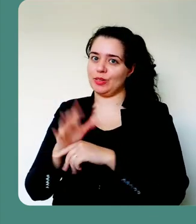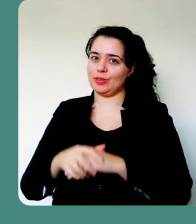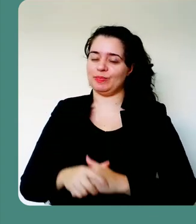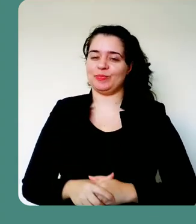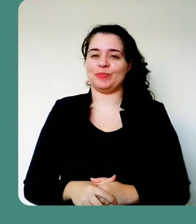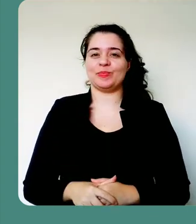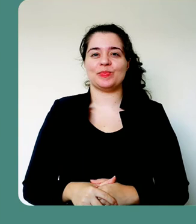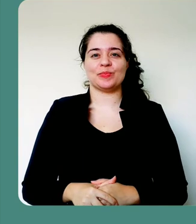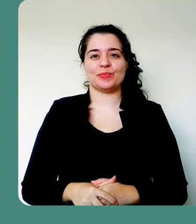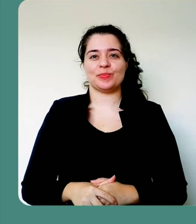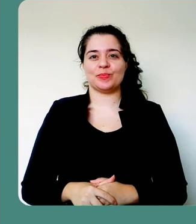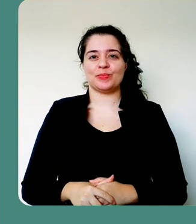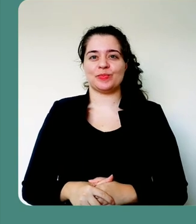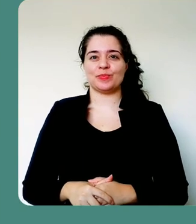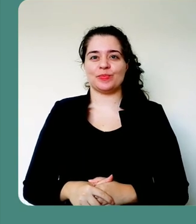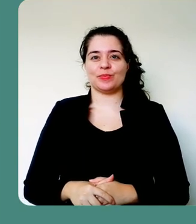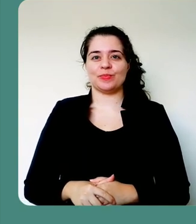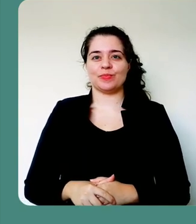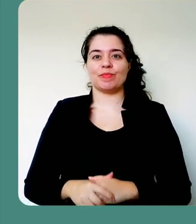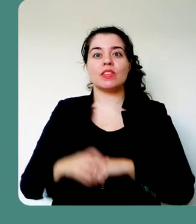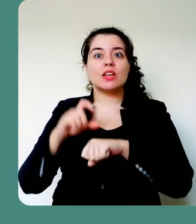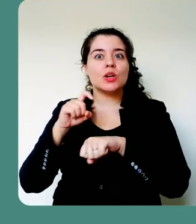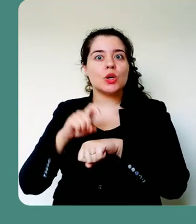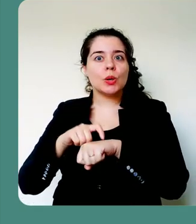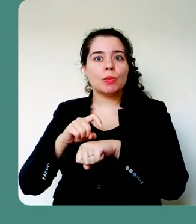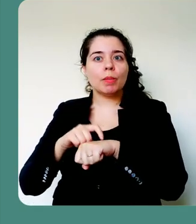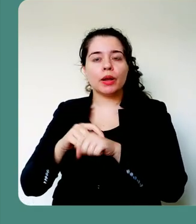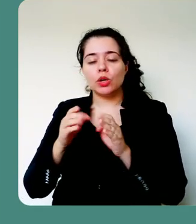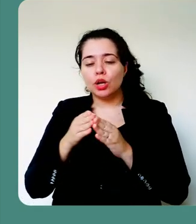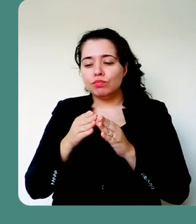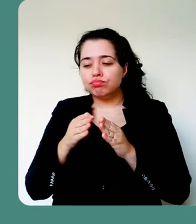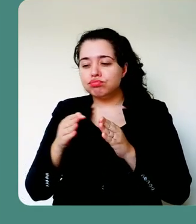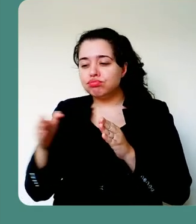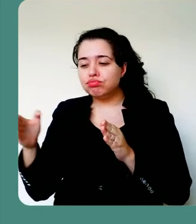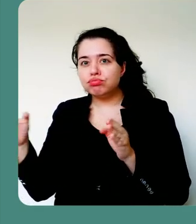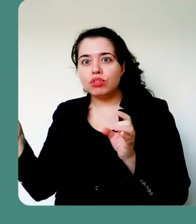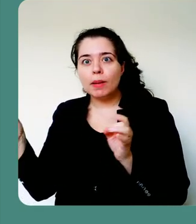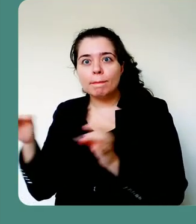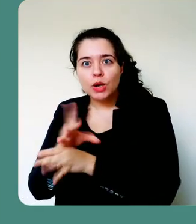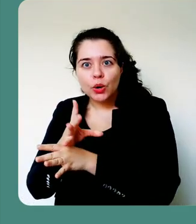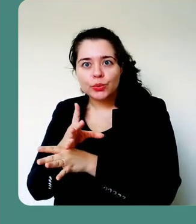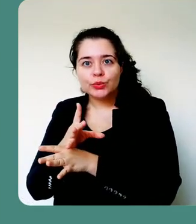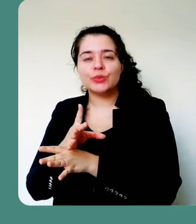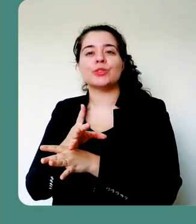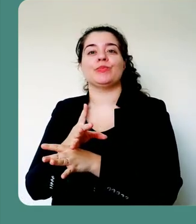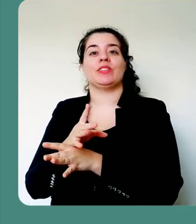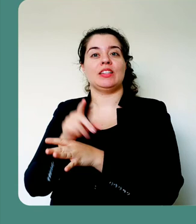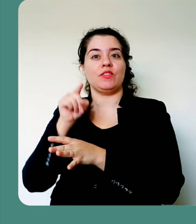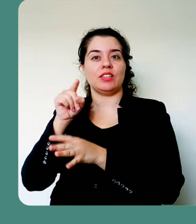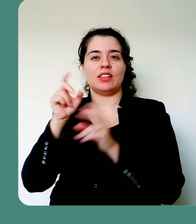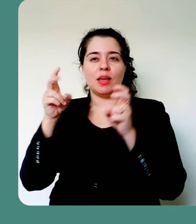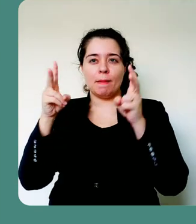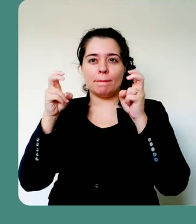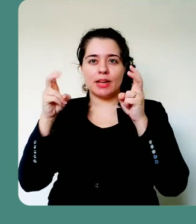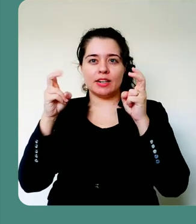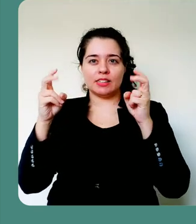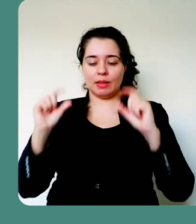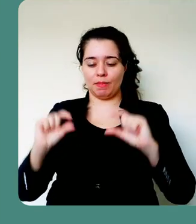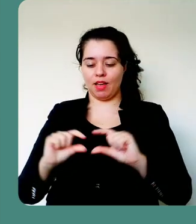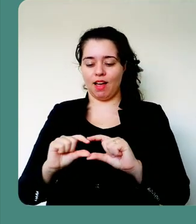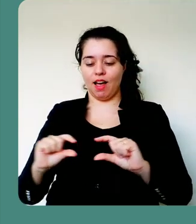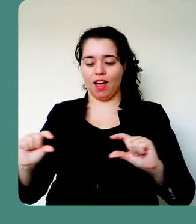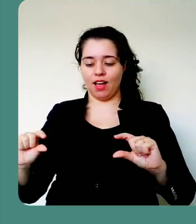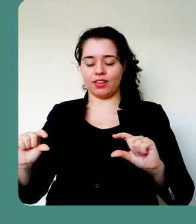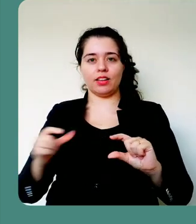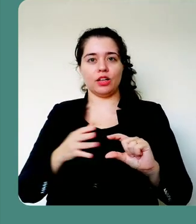Quando finalizar a criação do seu vídeo, então, aqui na parte inferior do PowerPoint, vai sumir aquela informação de criar